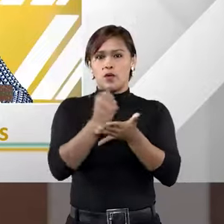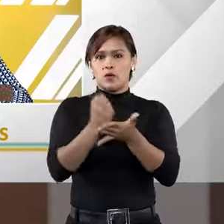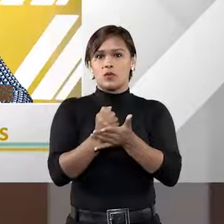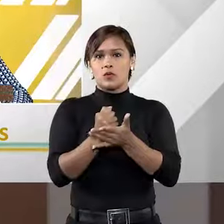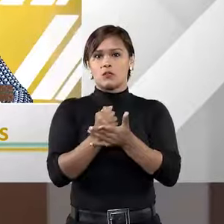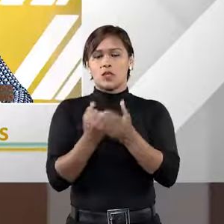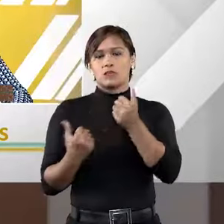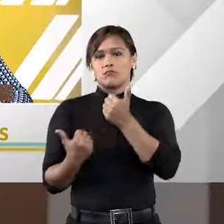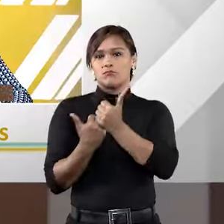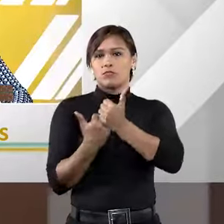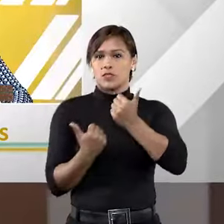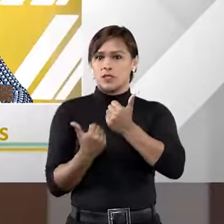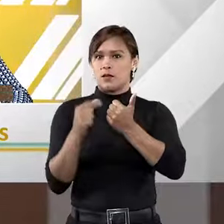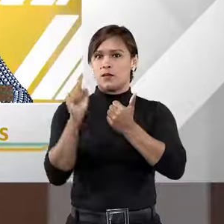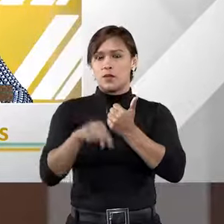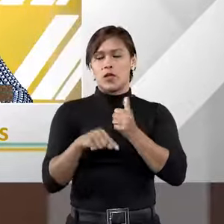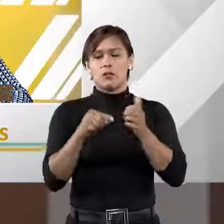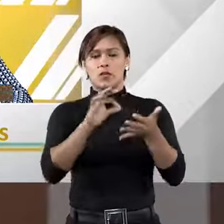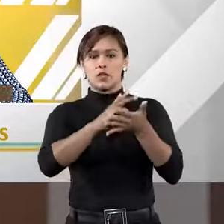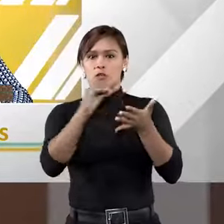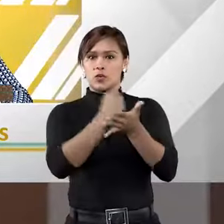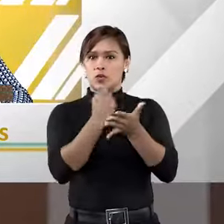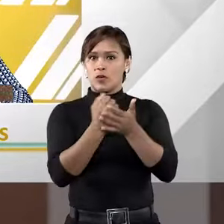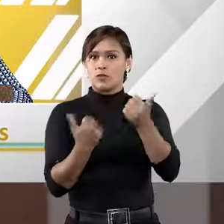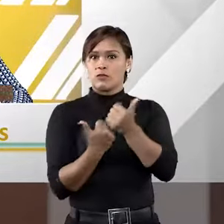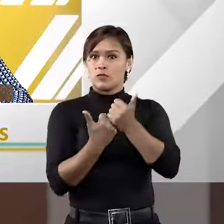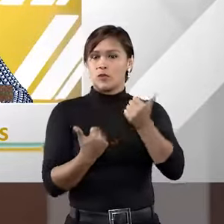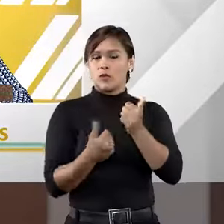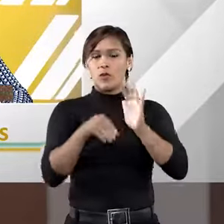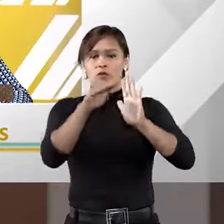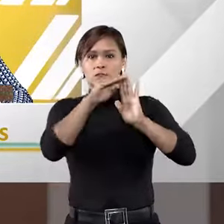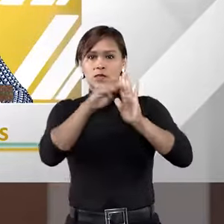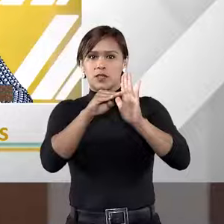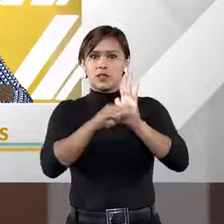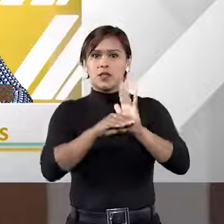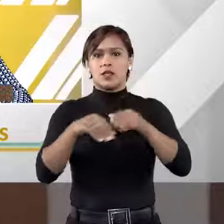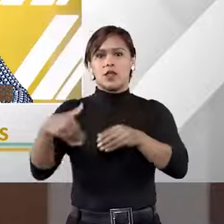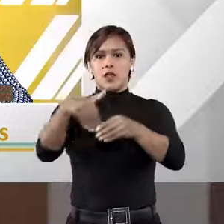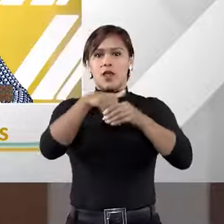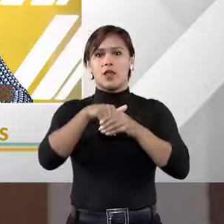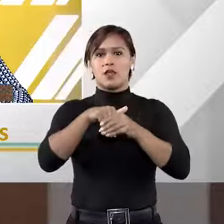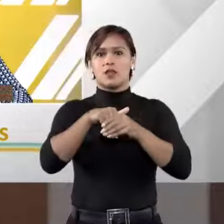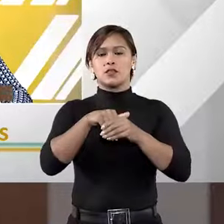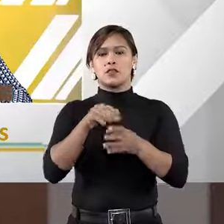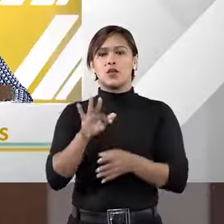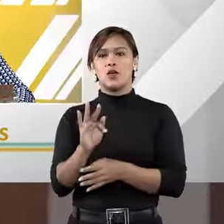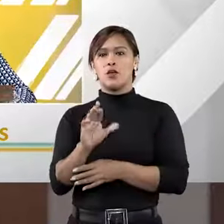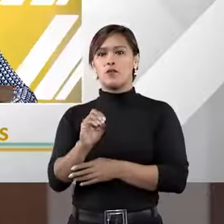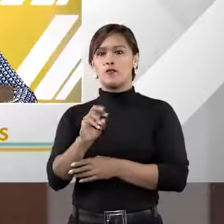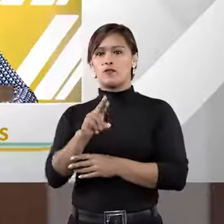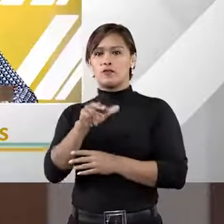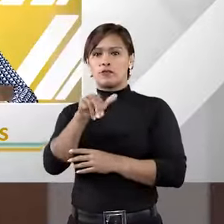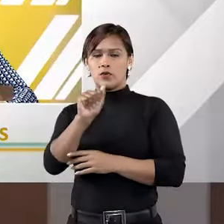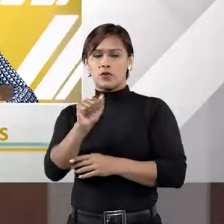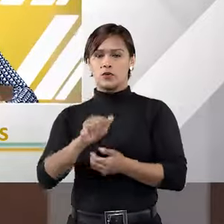acessório, mesmo que o contrato acessório preveja a cláusula de eleição de foro, professor Talamini?